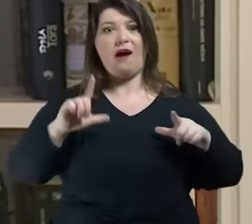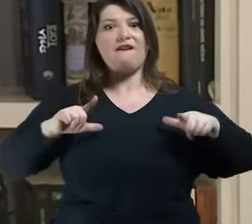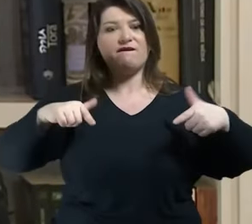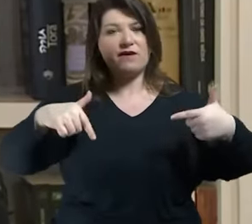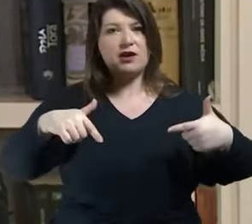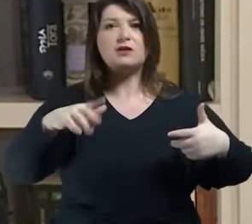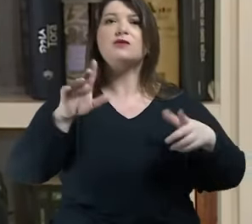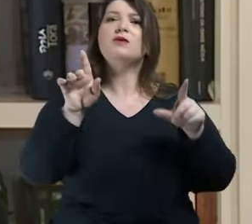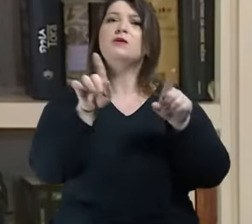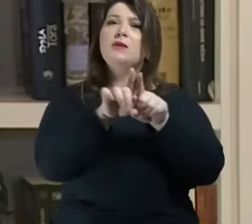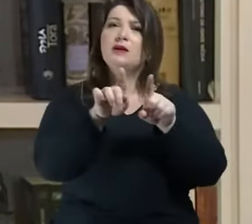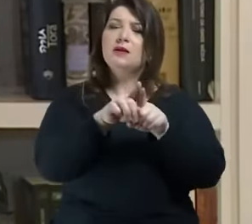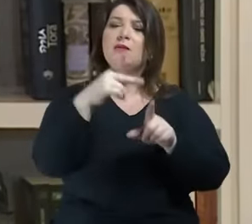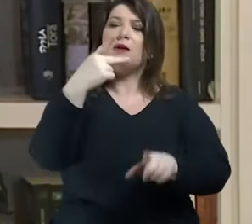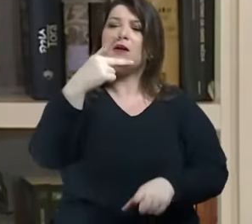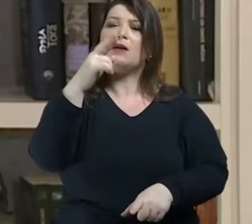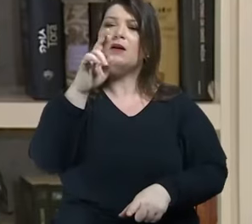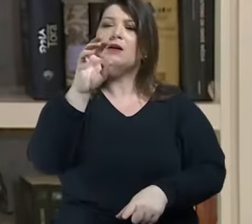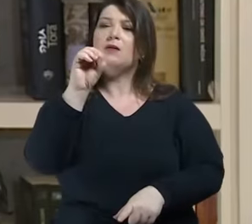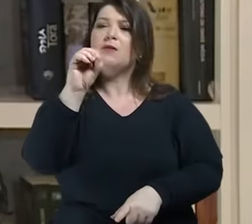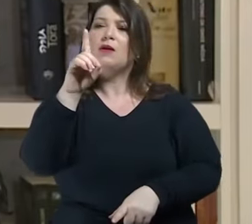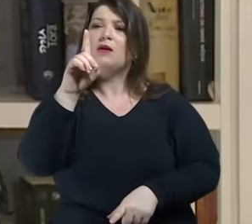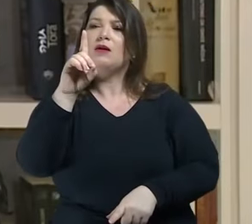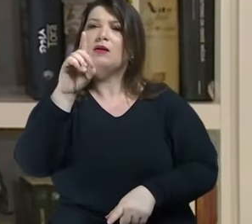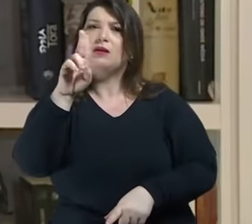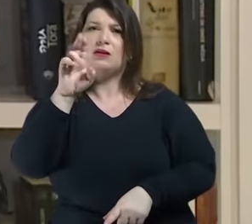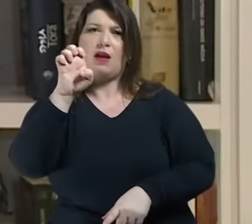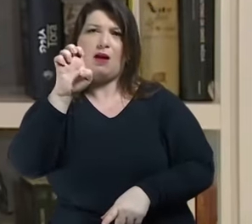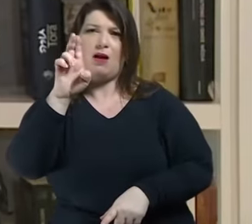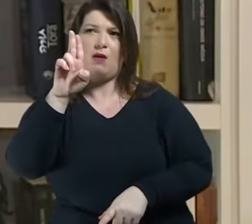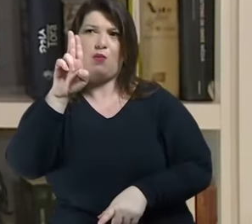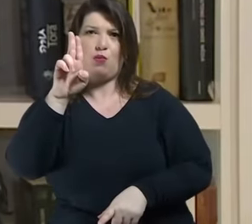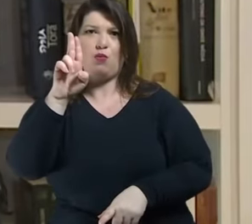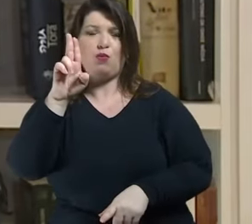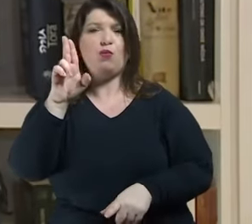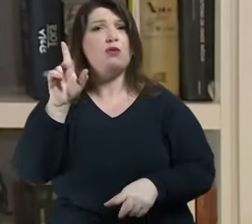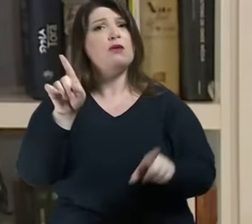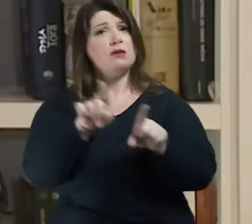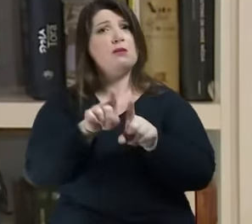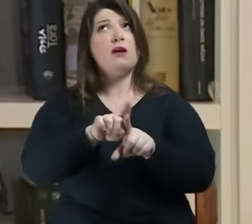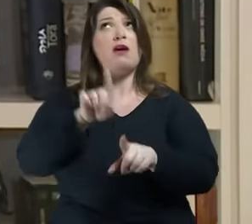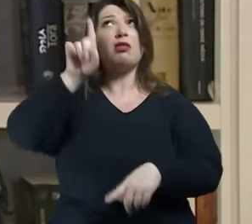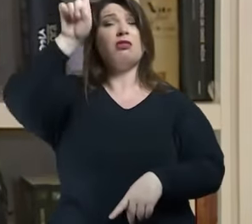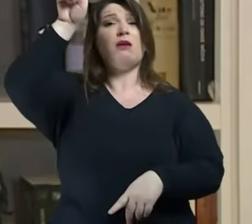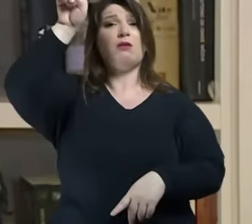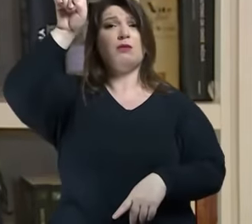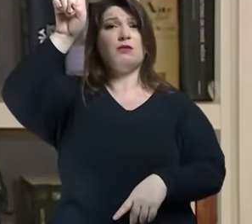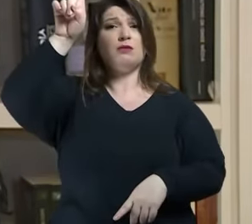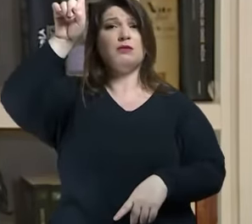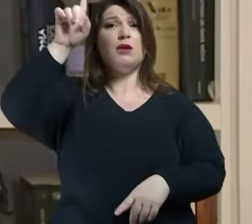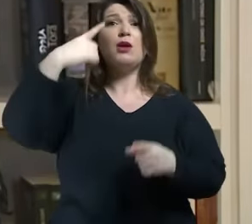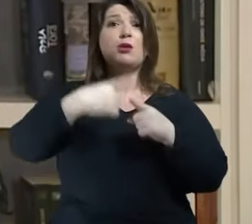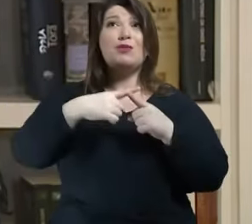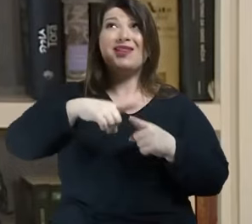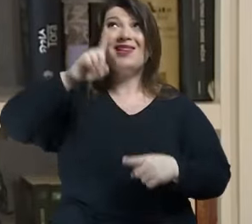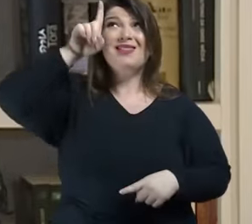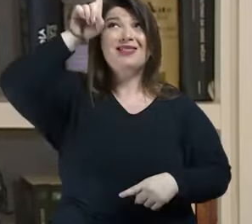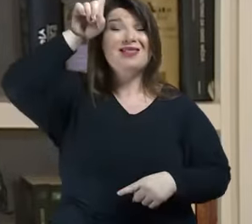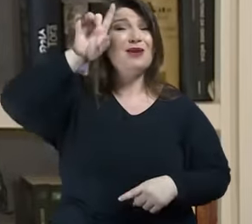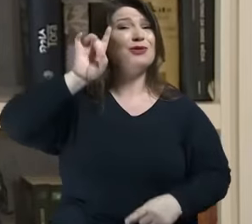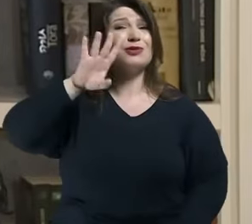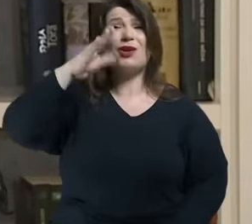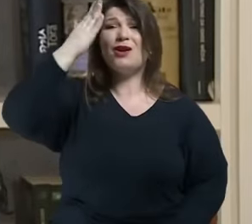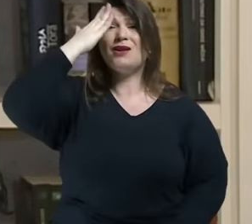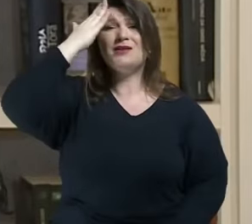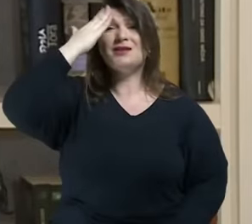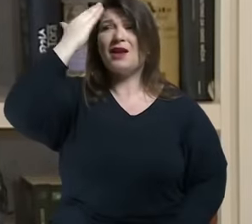sabe quem realmente eu sou na tradição cristã só Deus sabe o que se passa dentro de mim